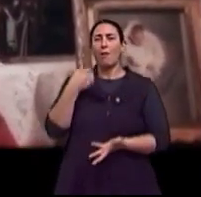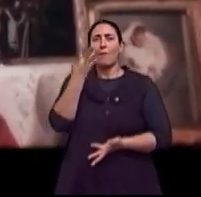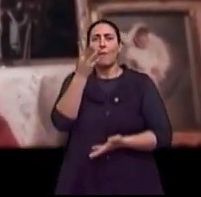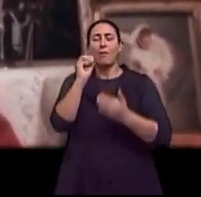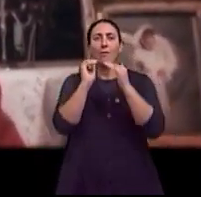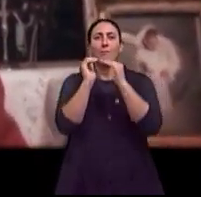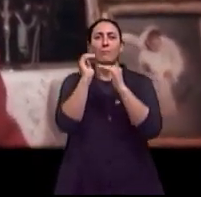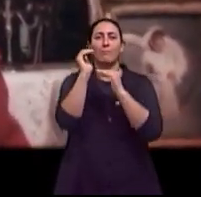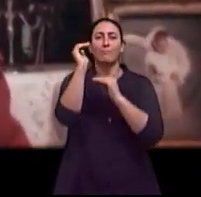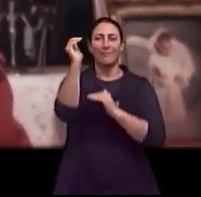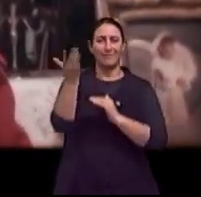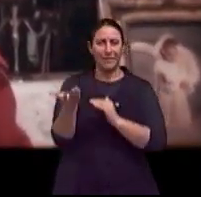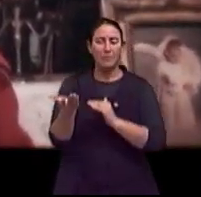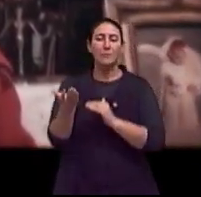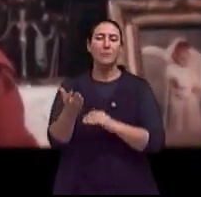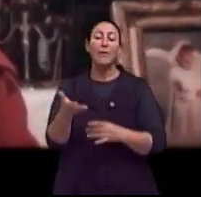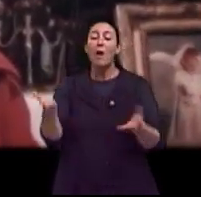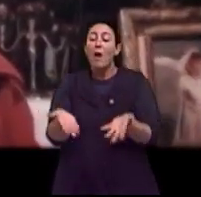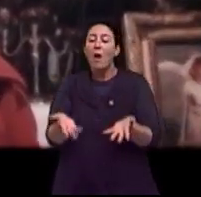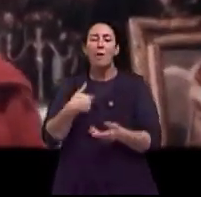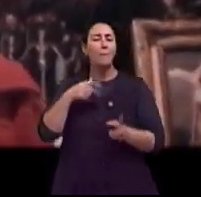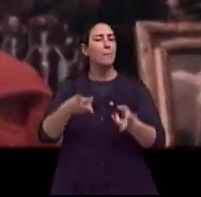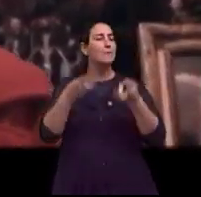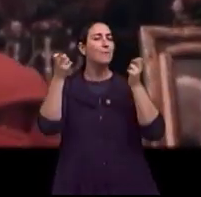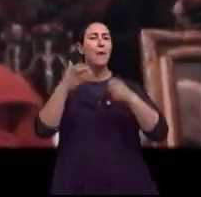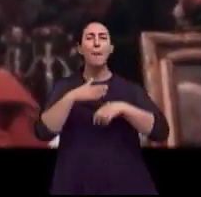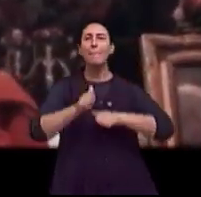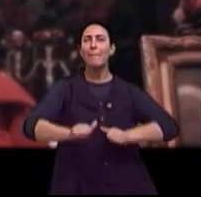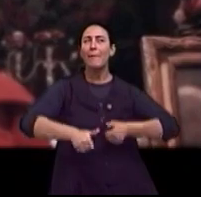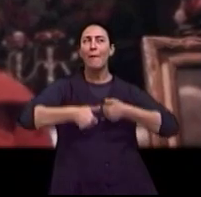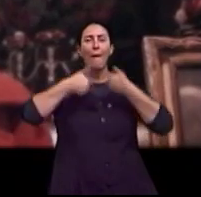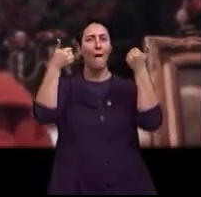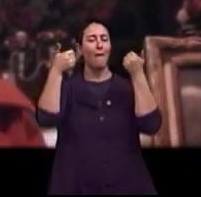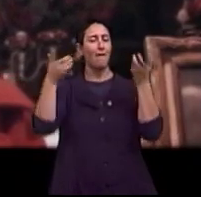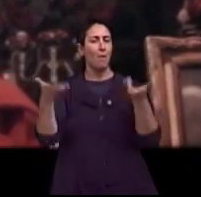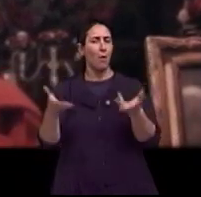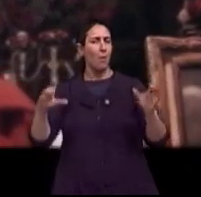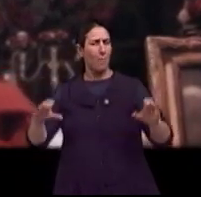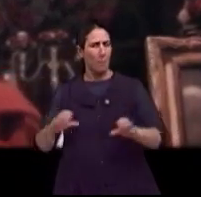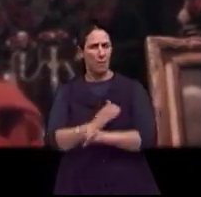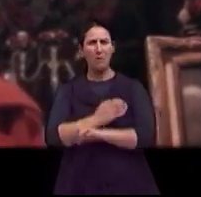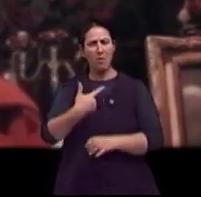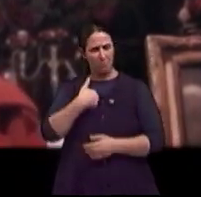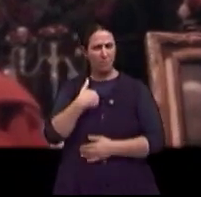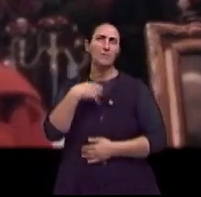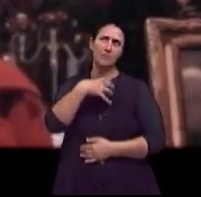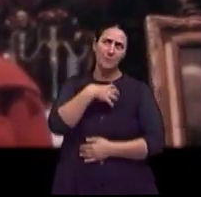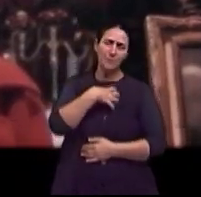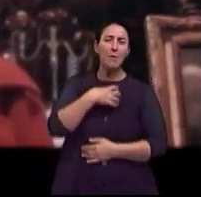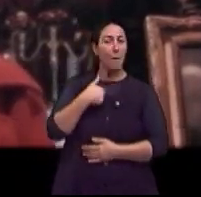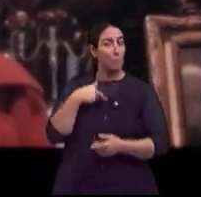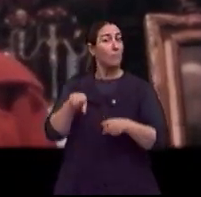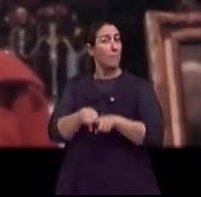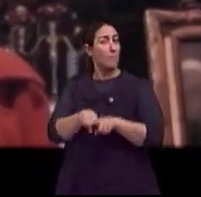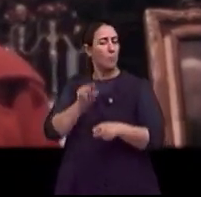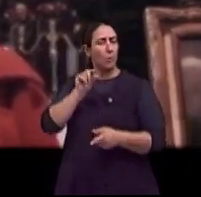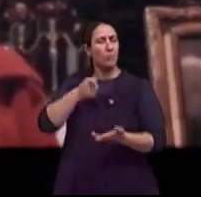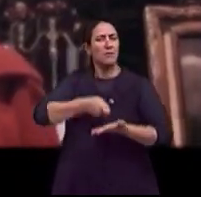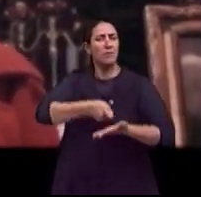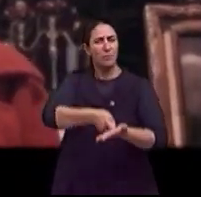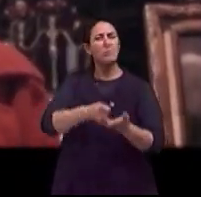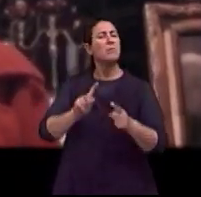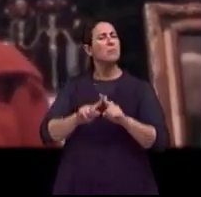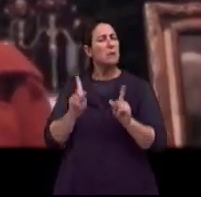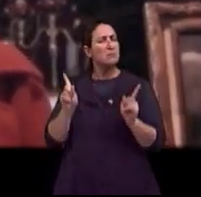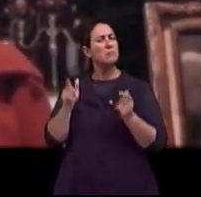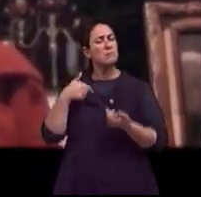melhorar. Fica mais completo. Eu fico também um pouco mais inteligente. Mas eu acho